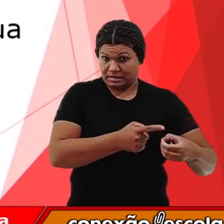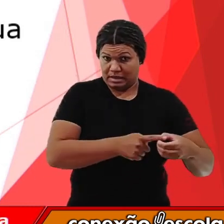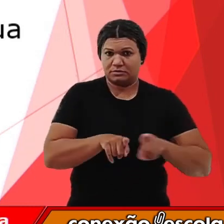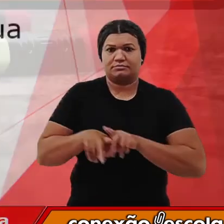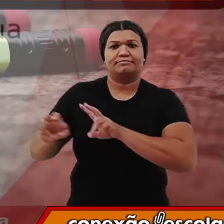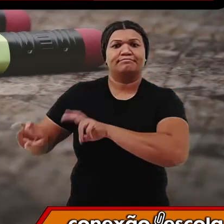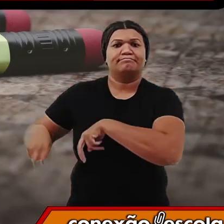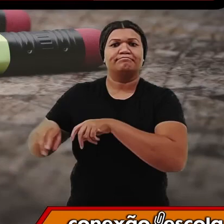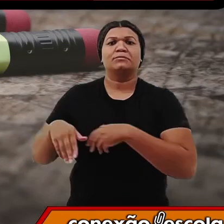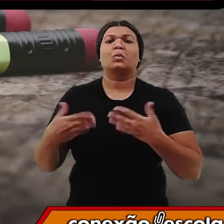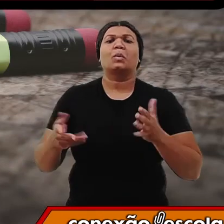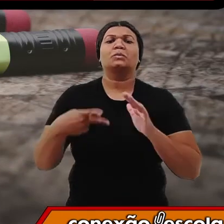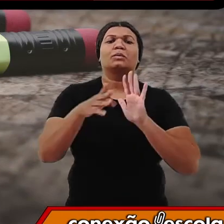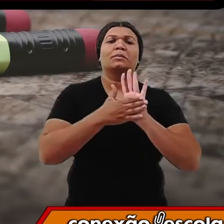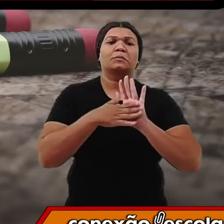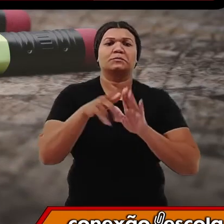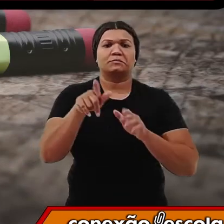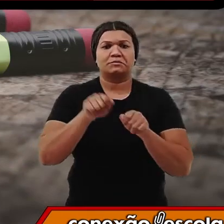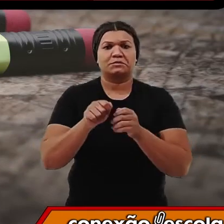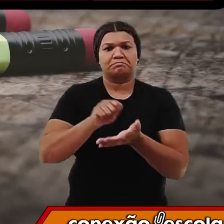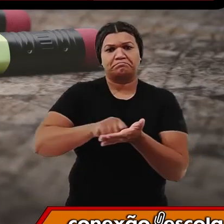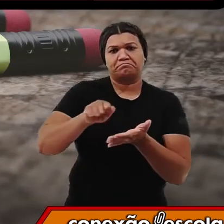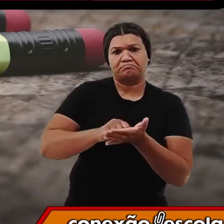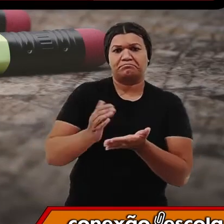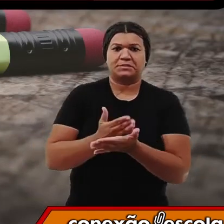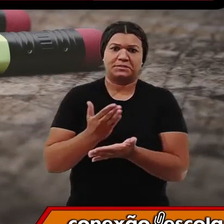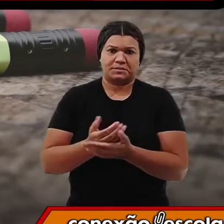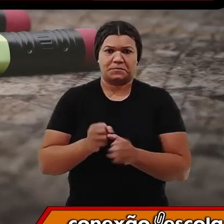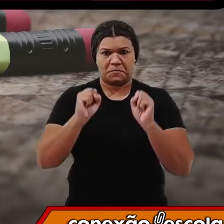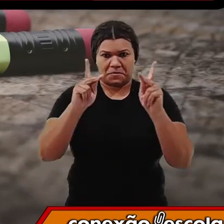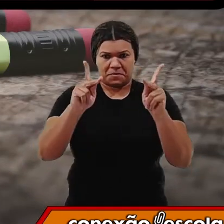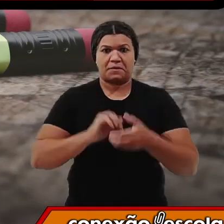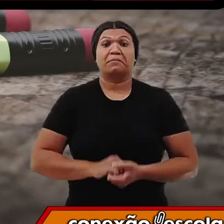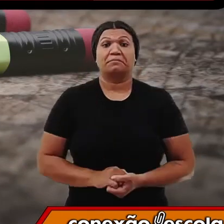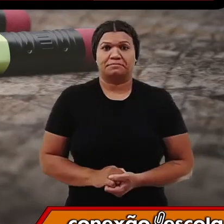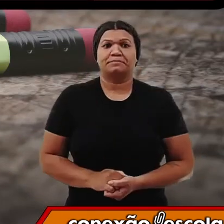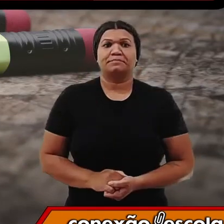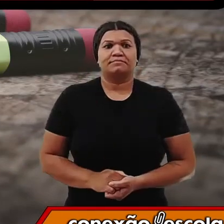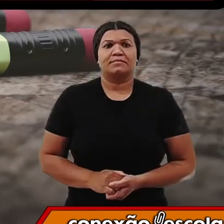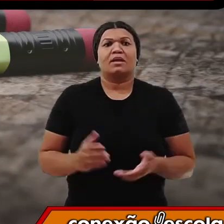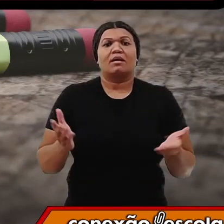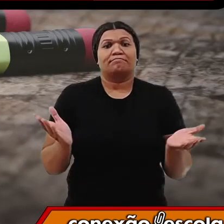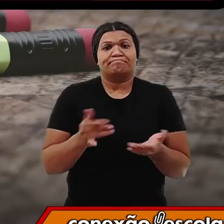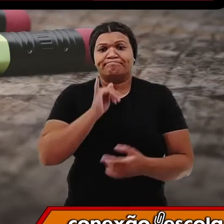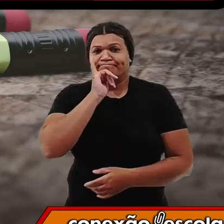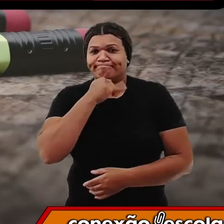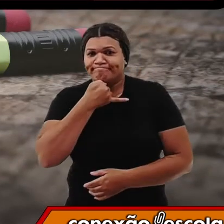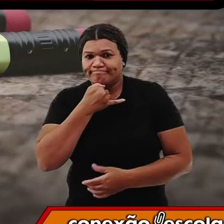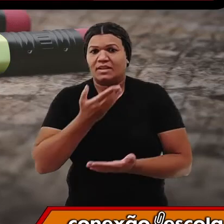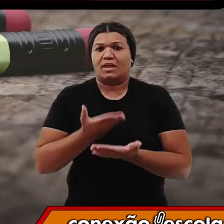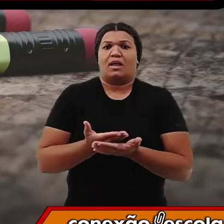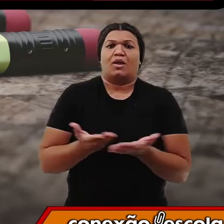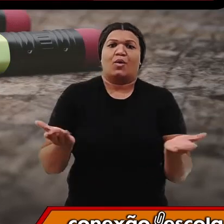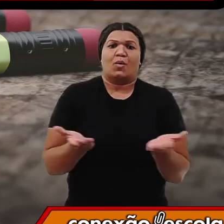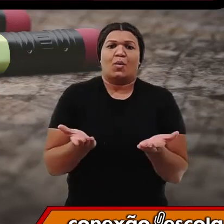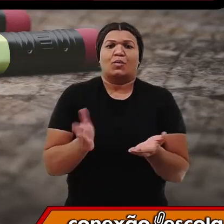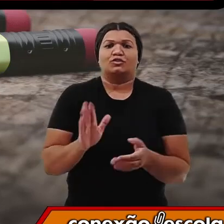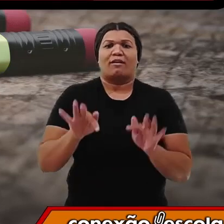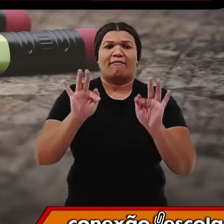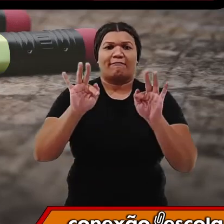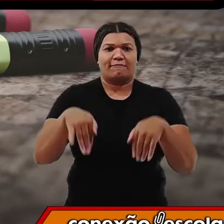escreva num caderno, escreva numa folha. Belezinha? Meus bons, infelizmente, a nossa aula de hoje fica por aqui.